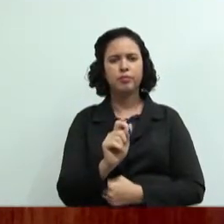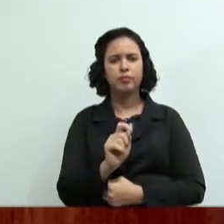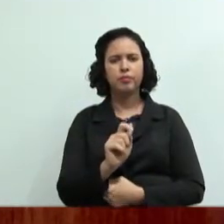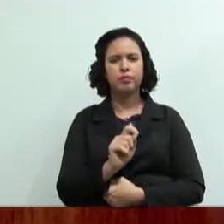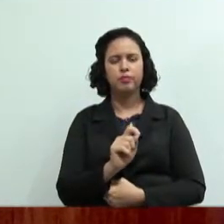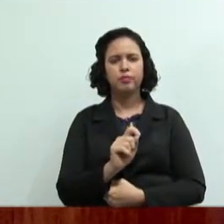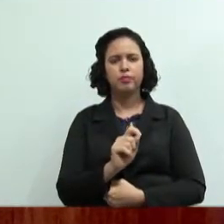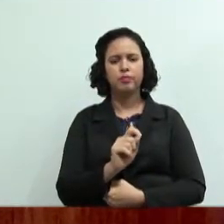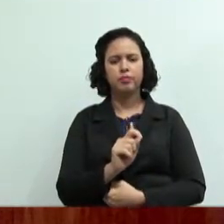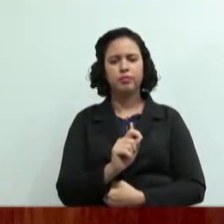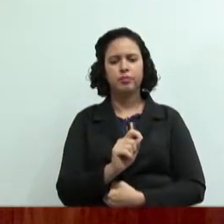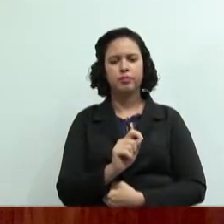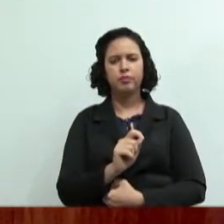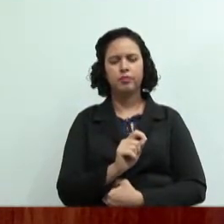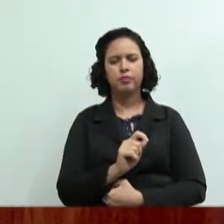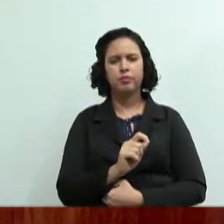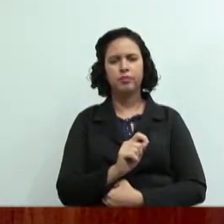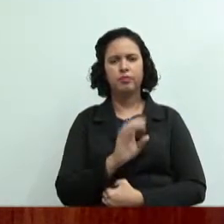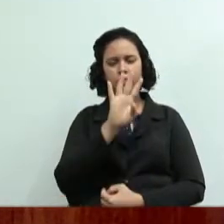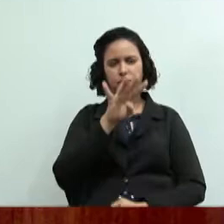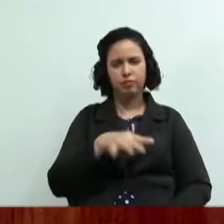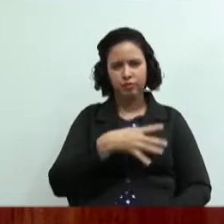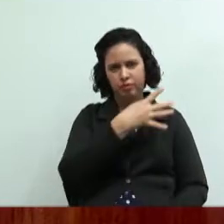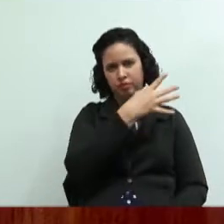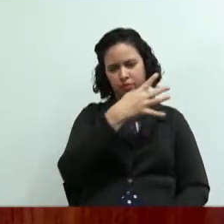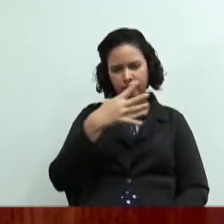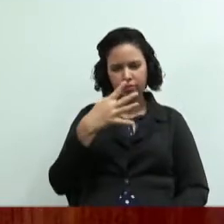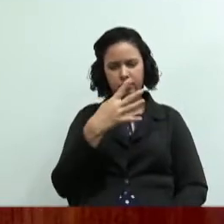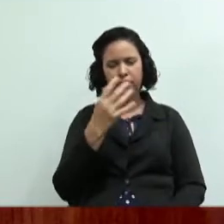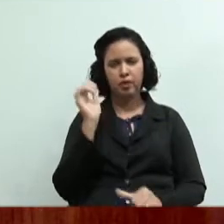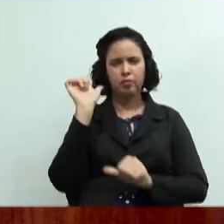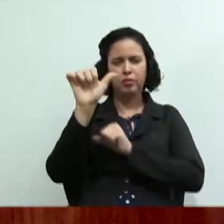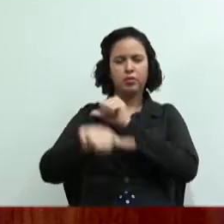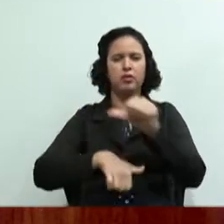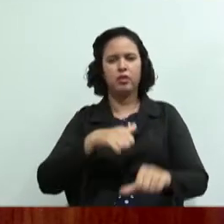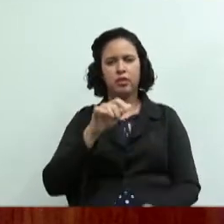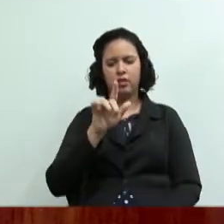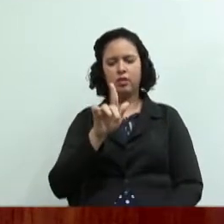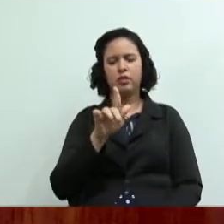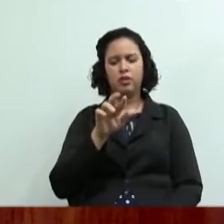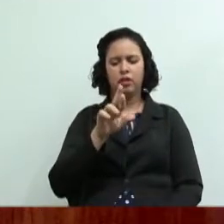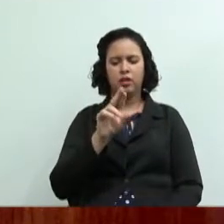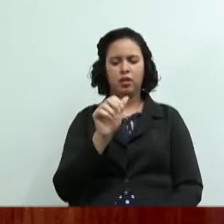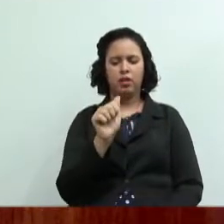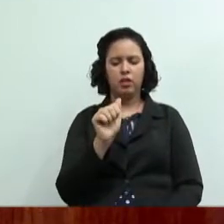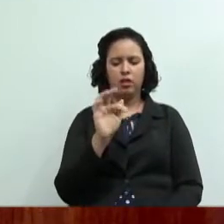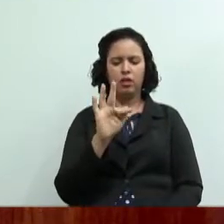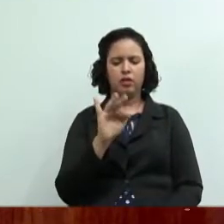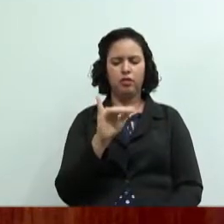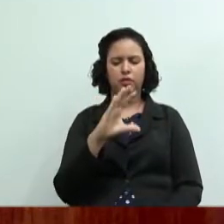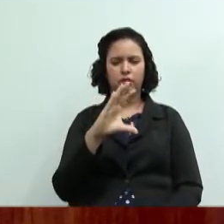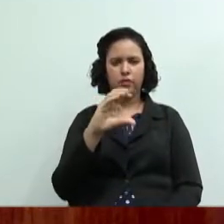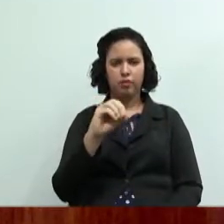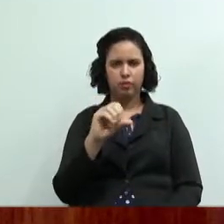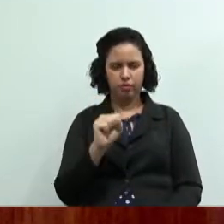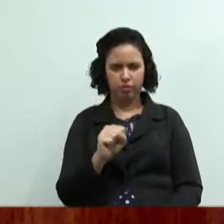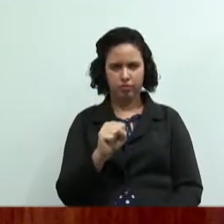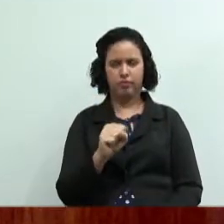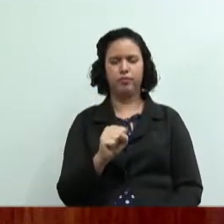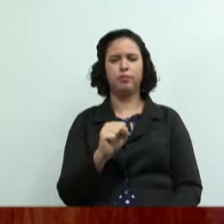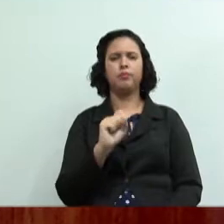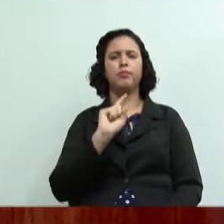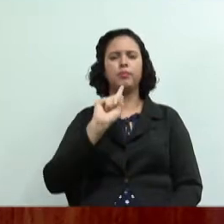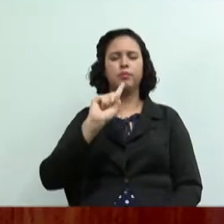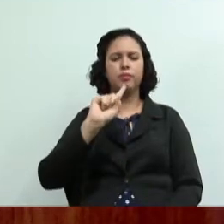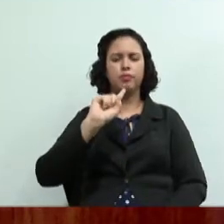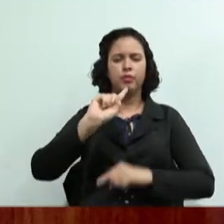vão tabular no Excel transformar em gráficos essas perguntas e aí sim a gente